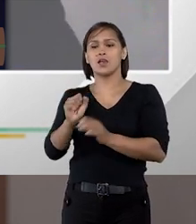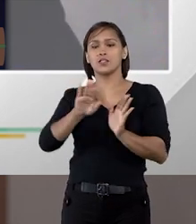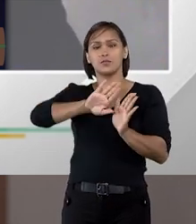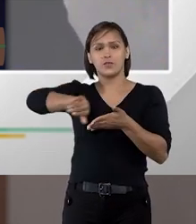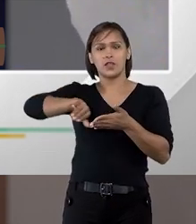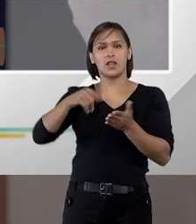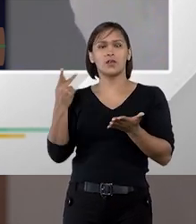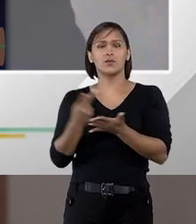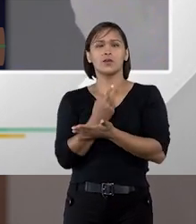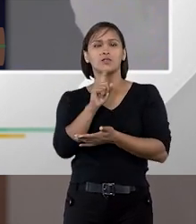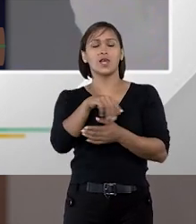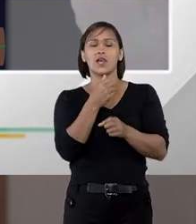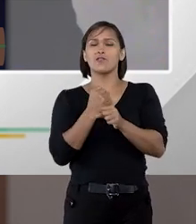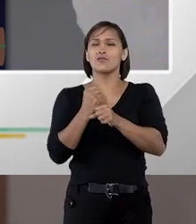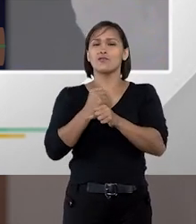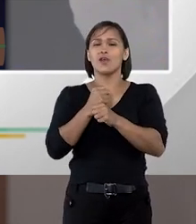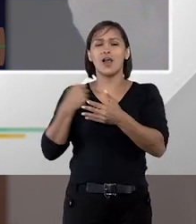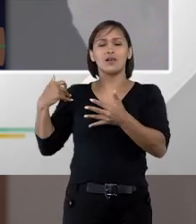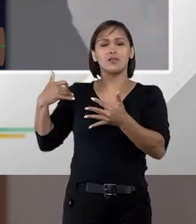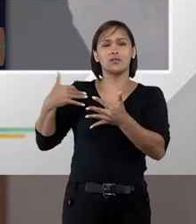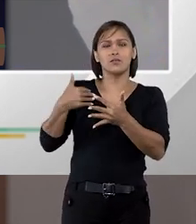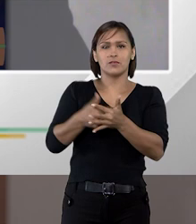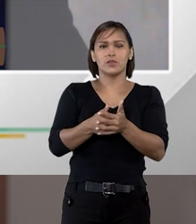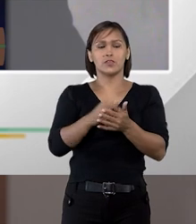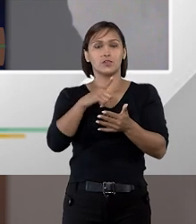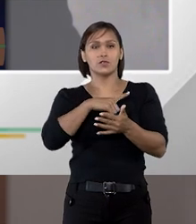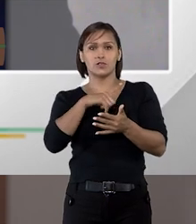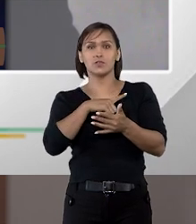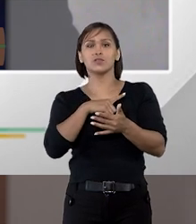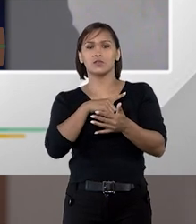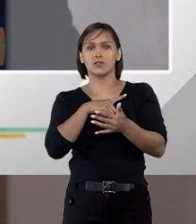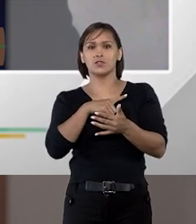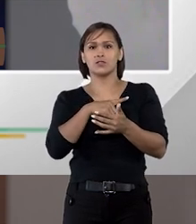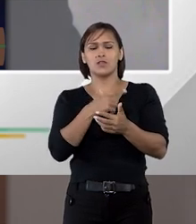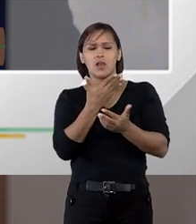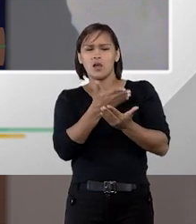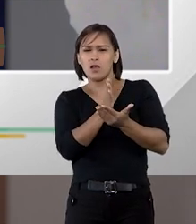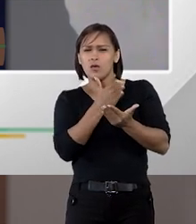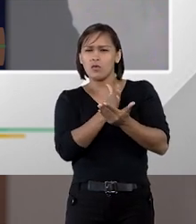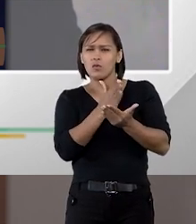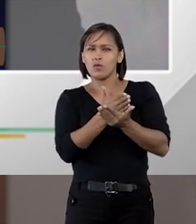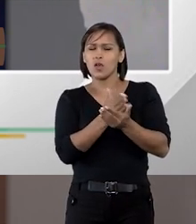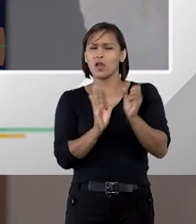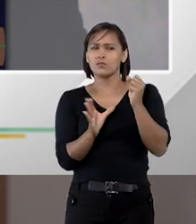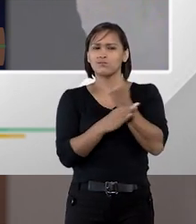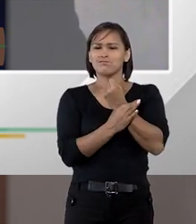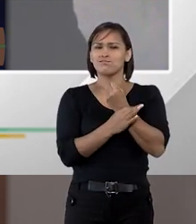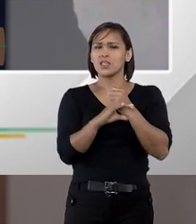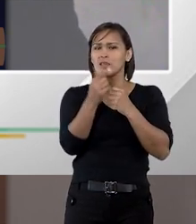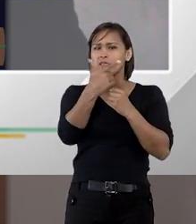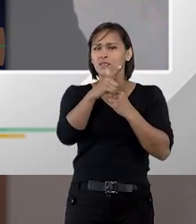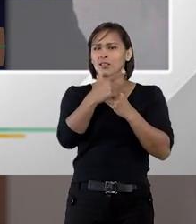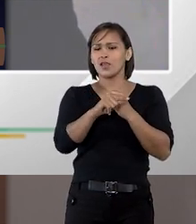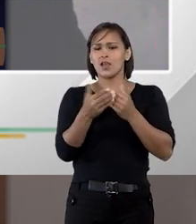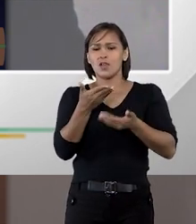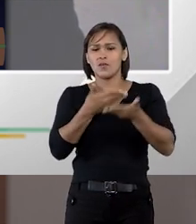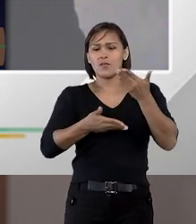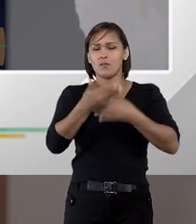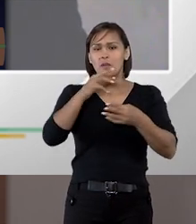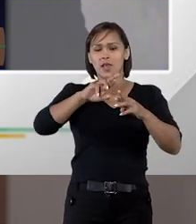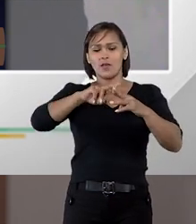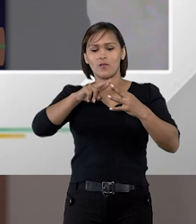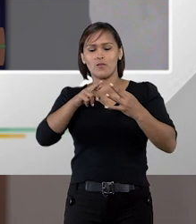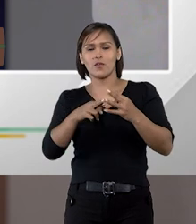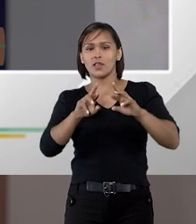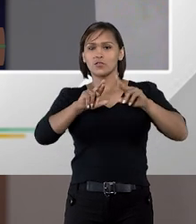de lado o fato é que durante muitos anos nós tivemos alguma insegurança na utilização de meios